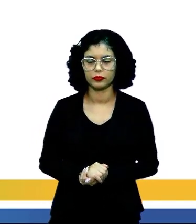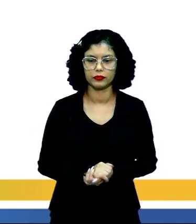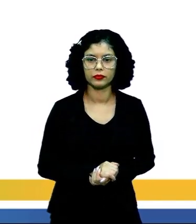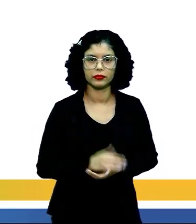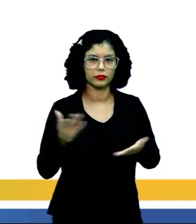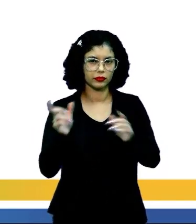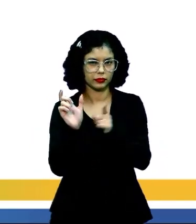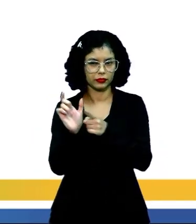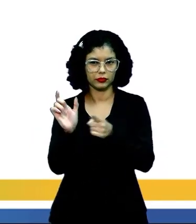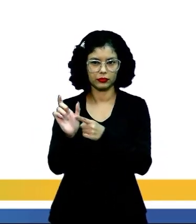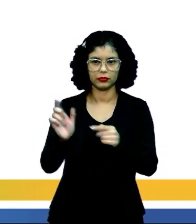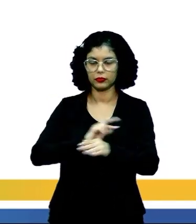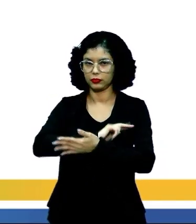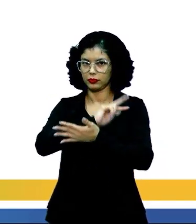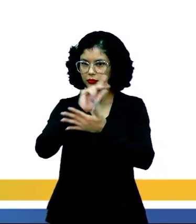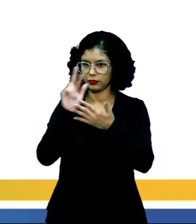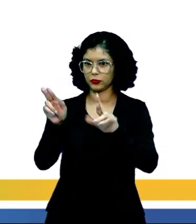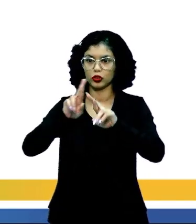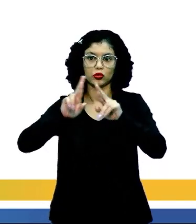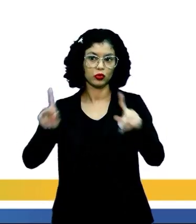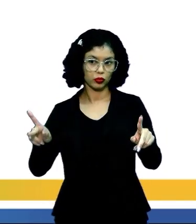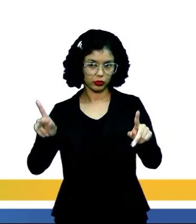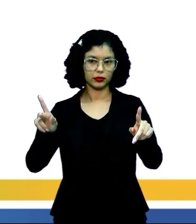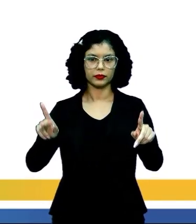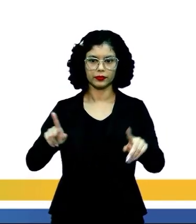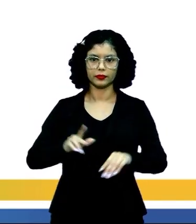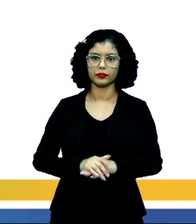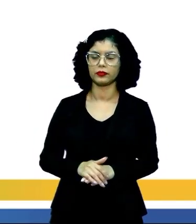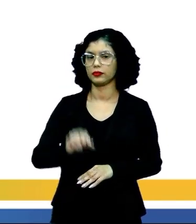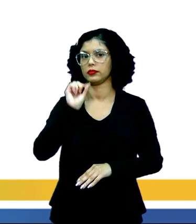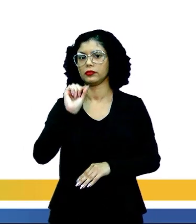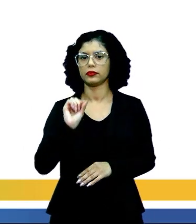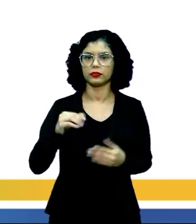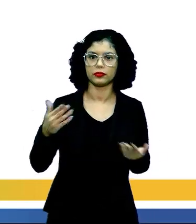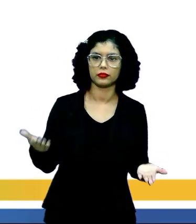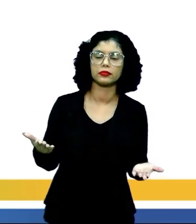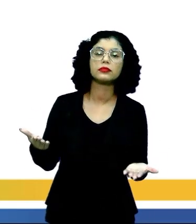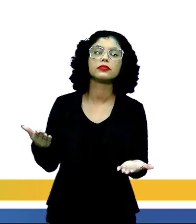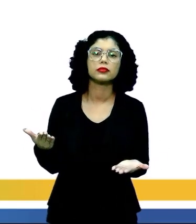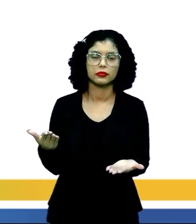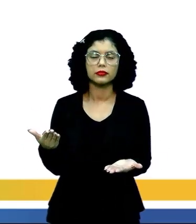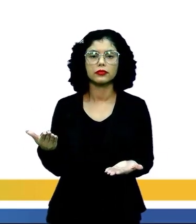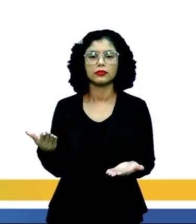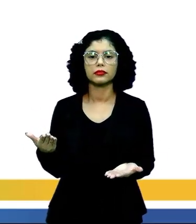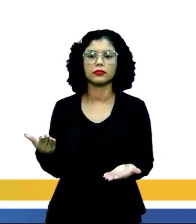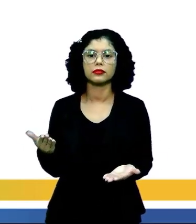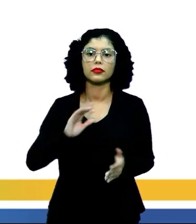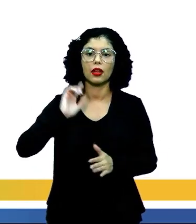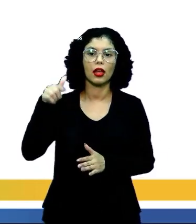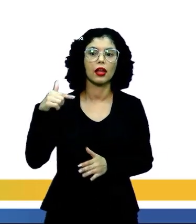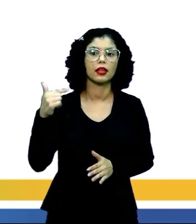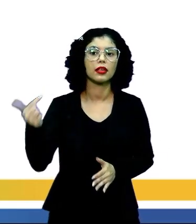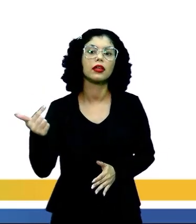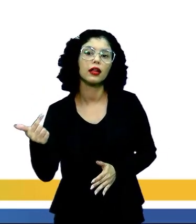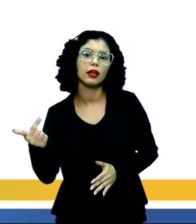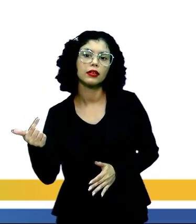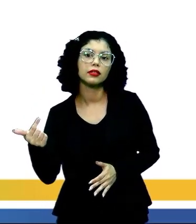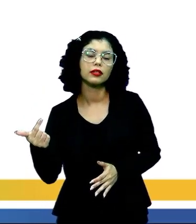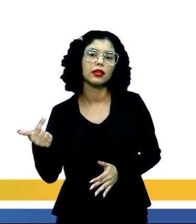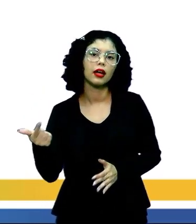mais arcaicas até, epigênesis. Professor, o que é uma epigênesis? Epi é aquilo que vem